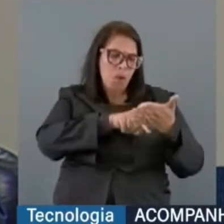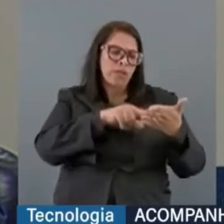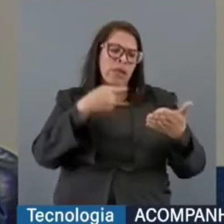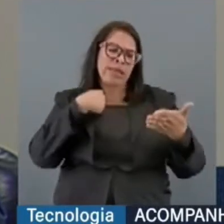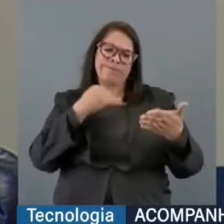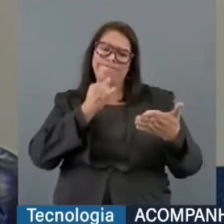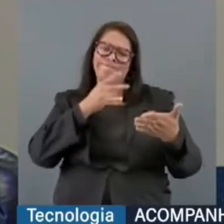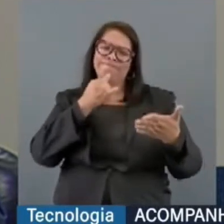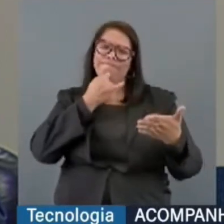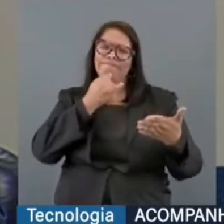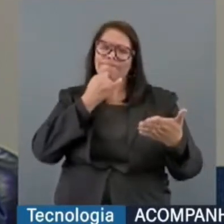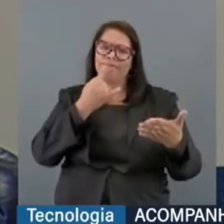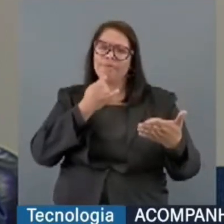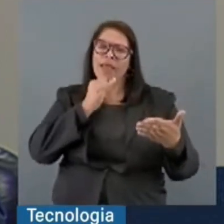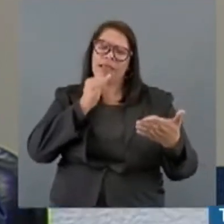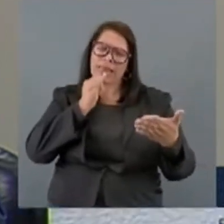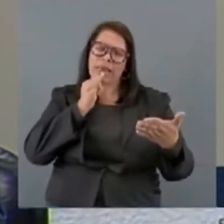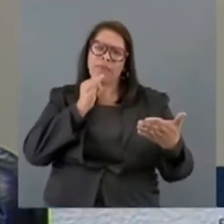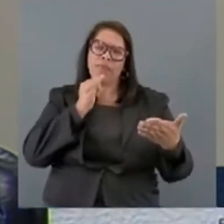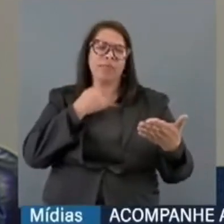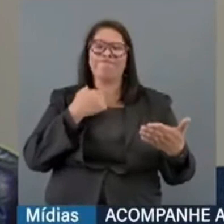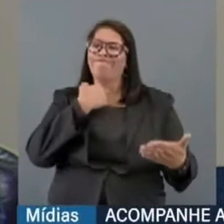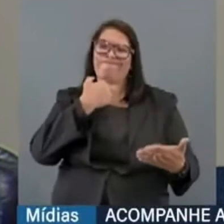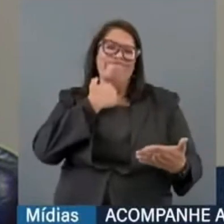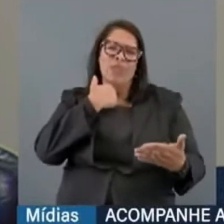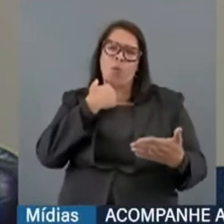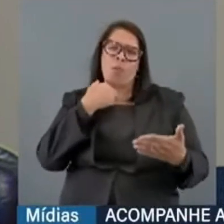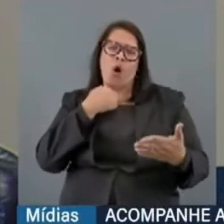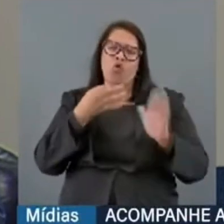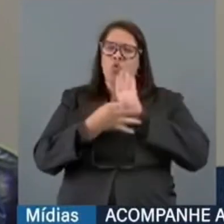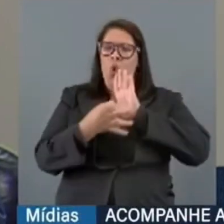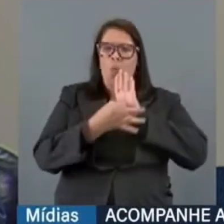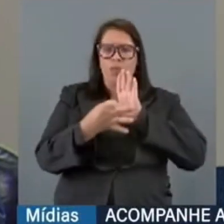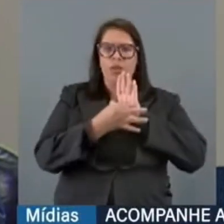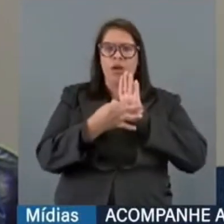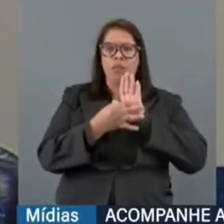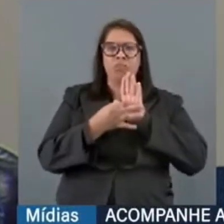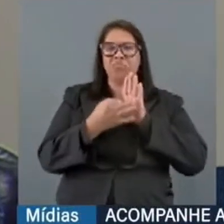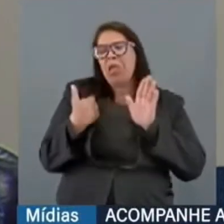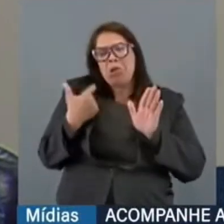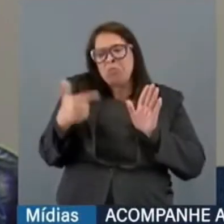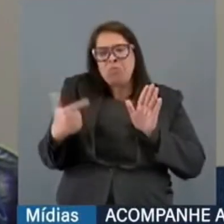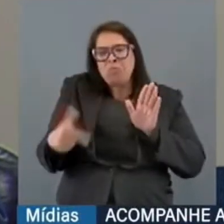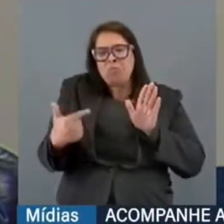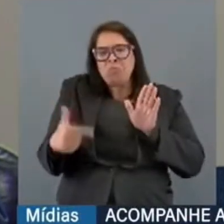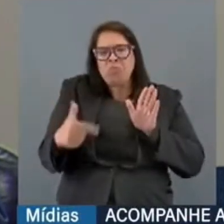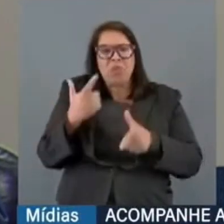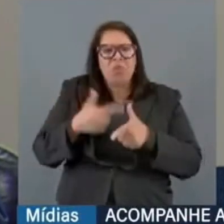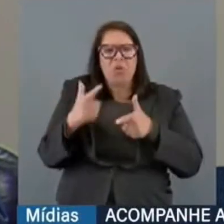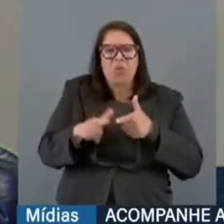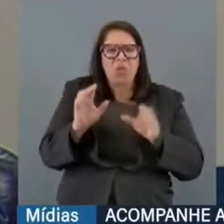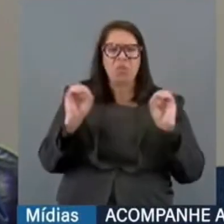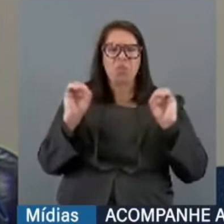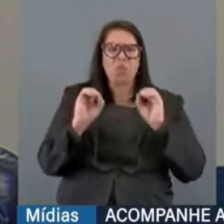hipótese de impedimento ou suspeição, eu não terei o menor problema